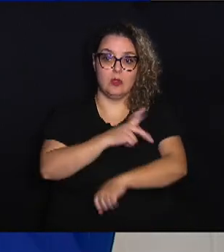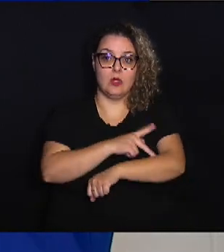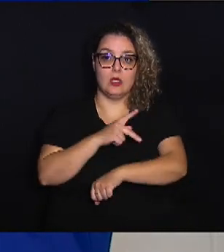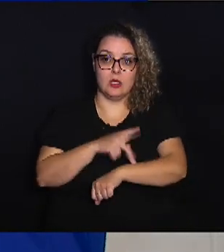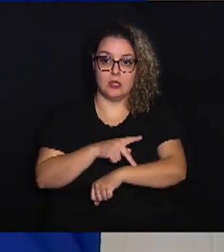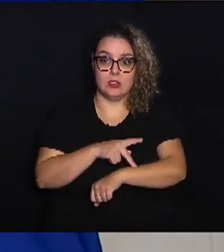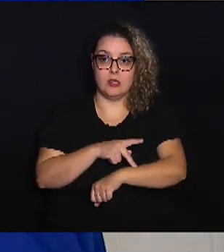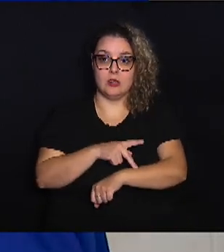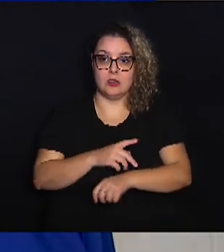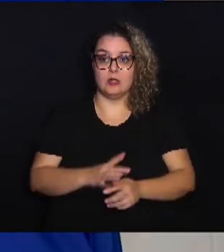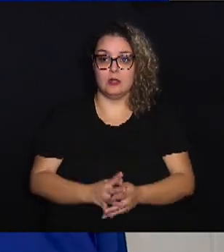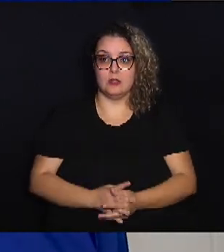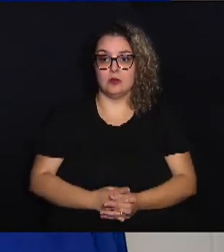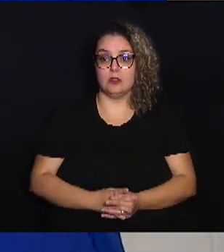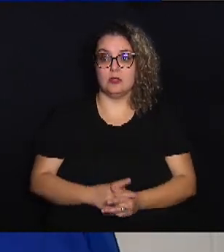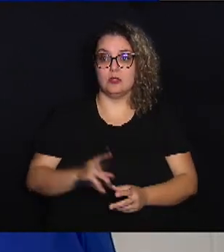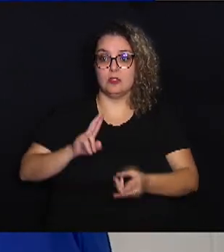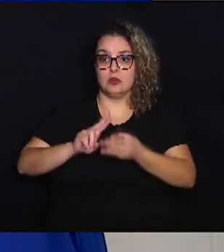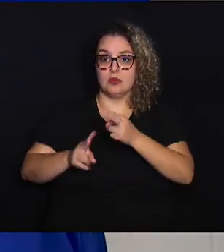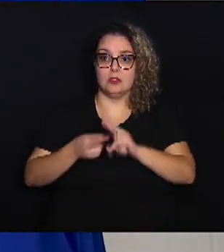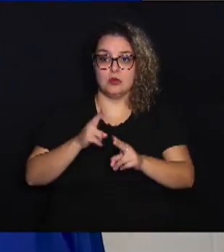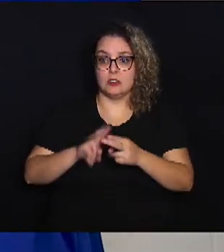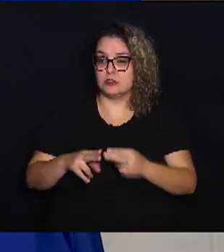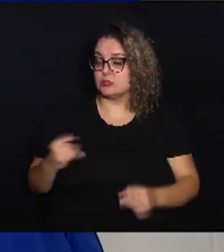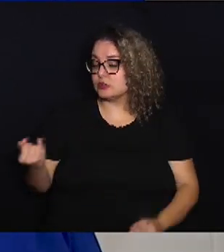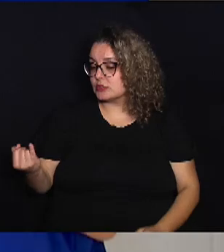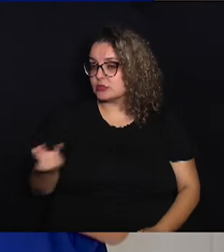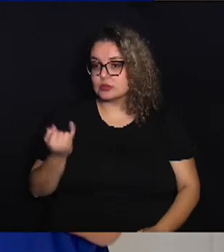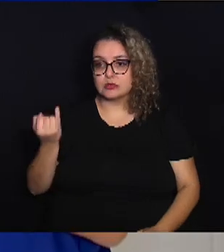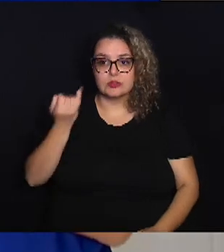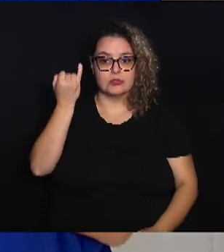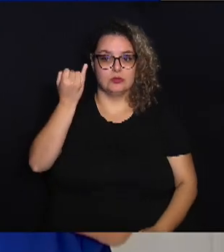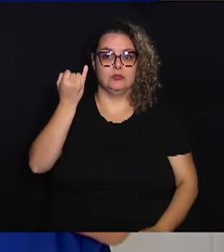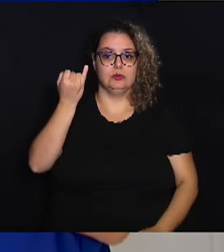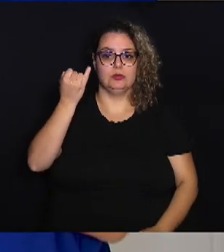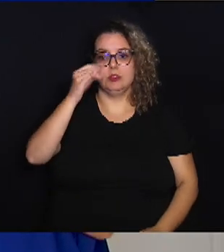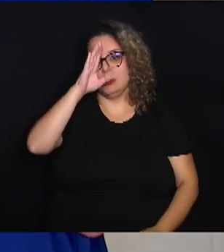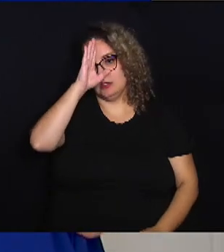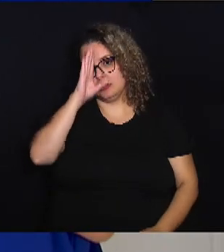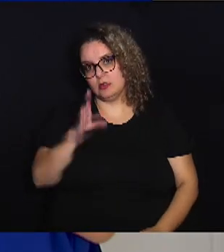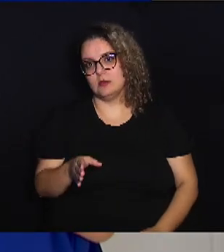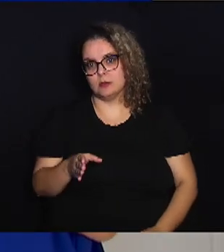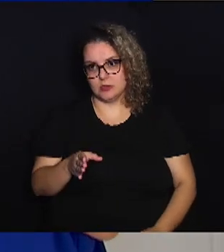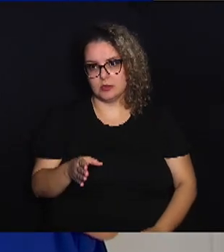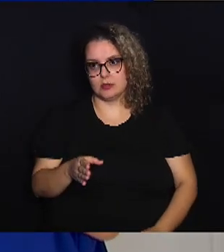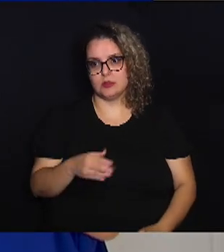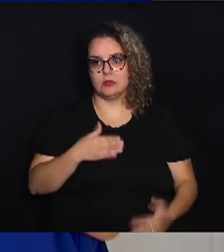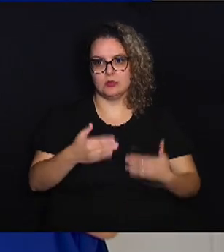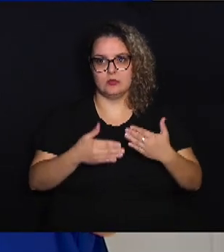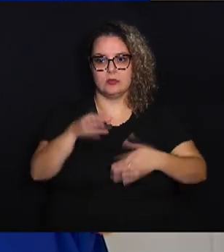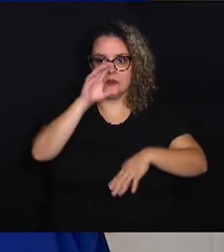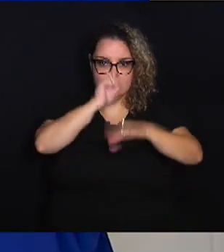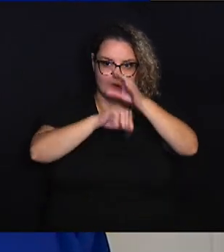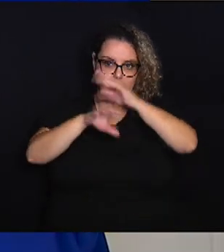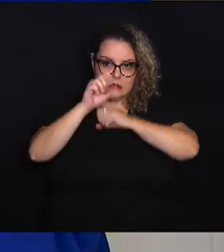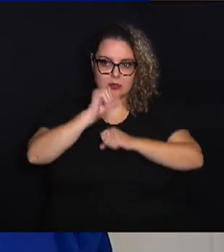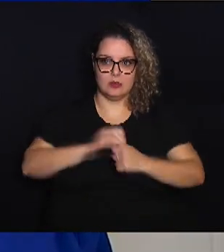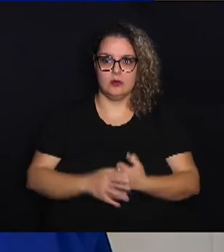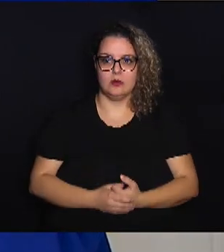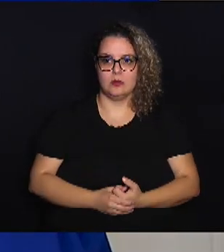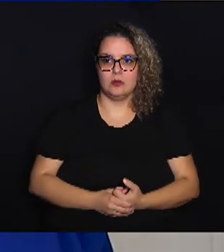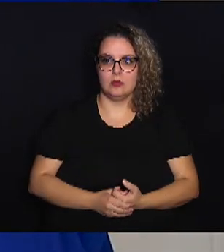ele tem habilidades importantíssimas e fundamentais para o processo de aprendizagem, né?